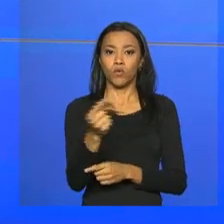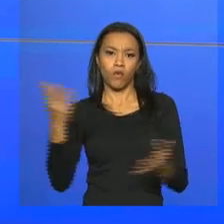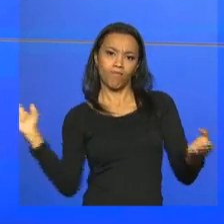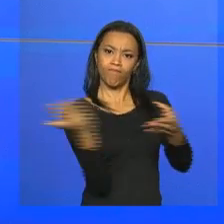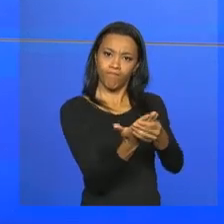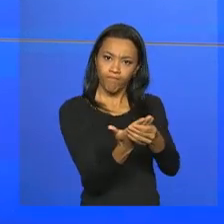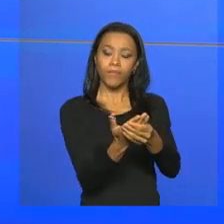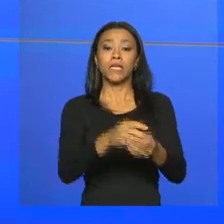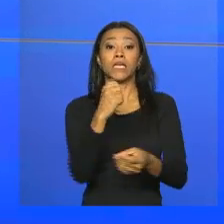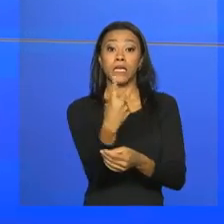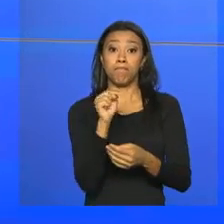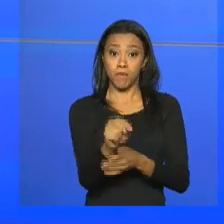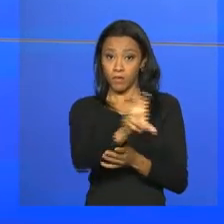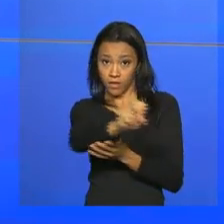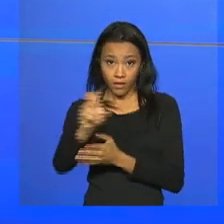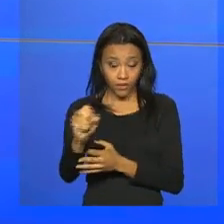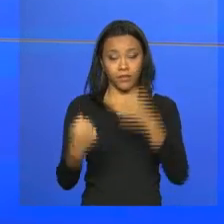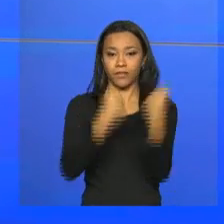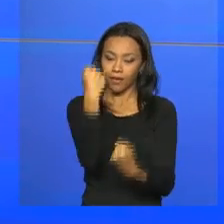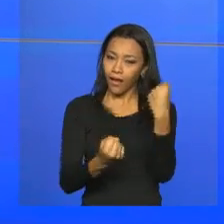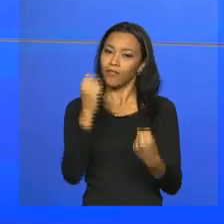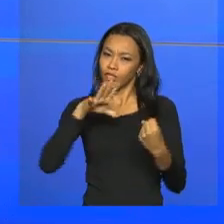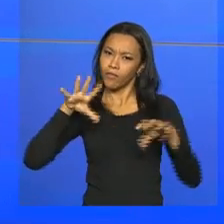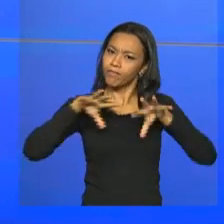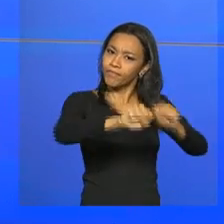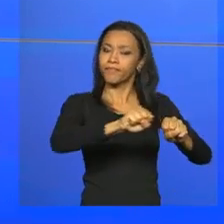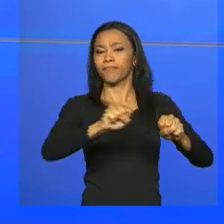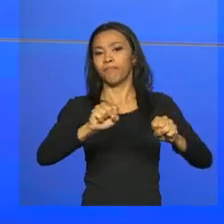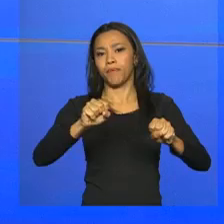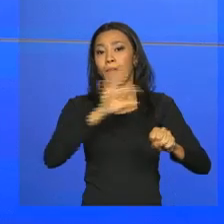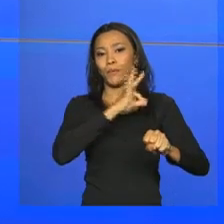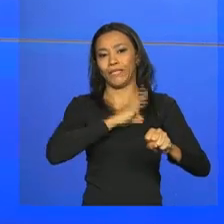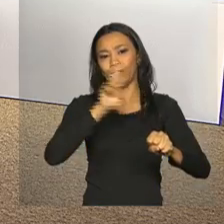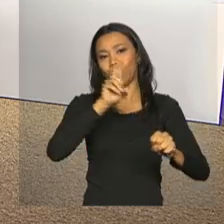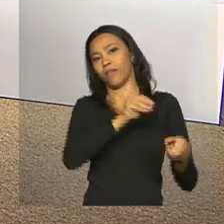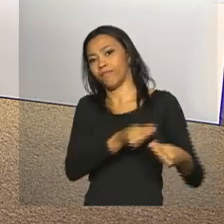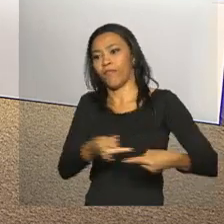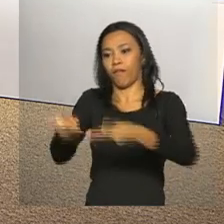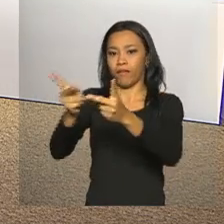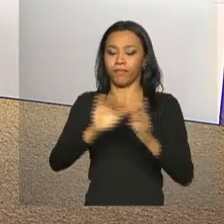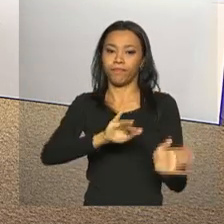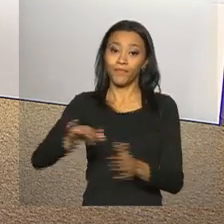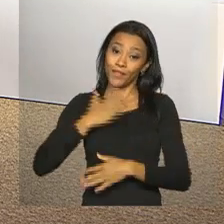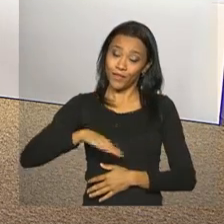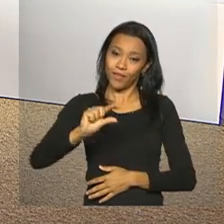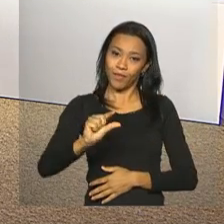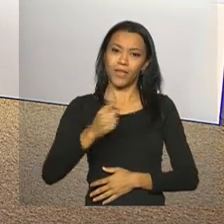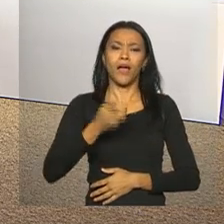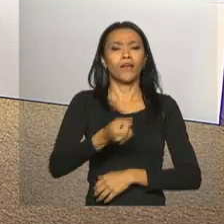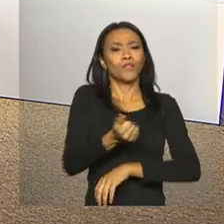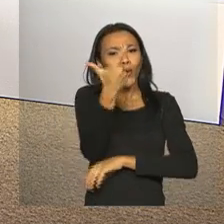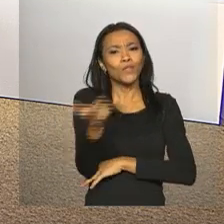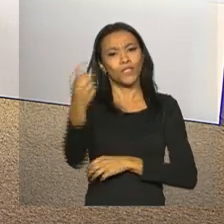e aproximadamente 1.500 veículos foram apreendidos pela Polícia Rodoviária Federal. Nós ficamos por aqui. Ao